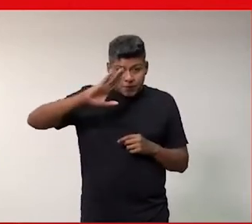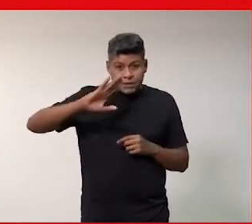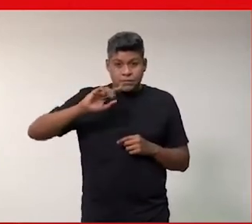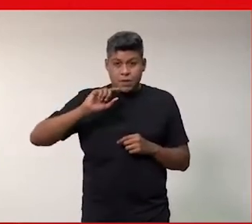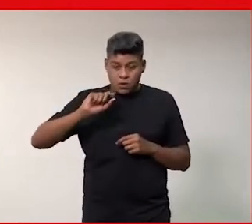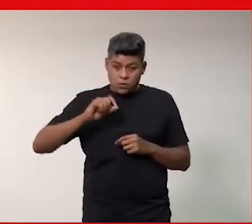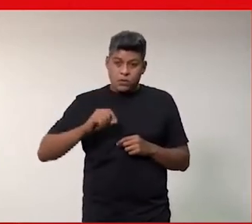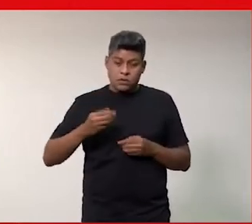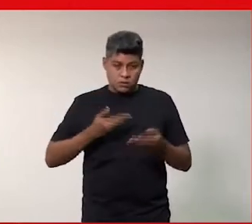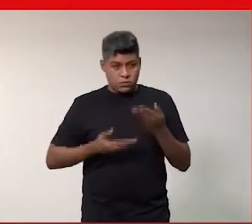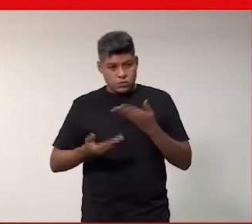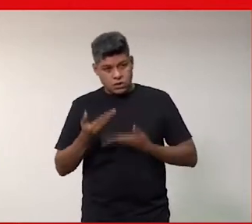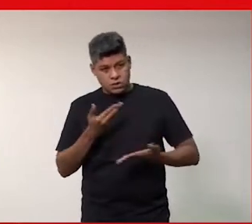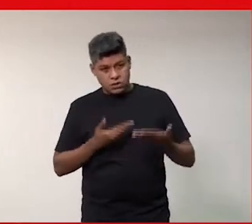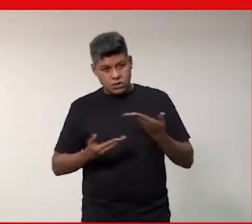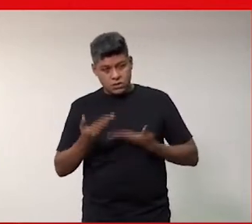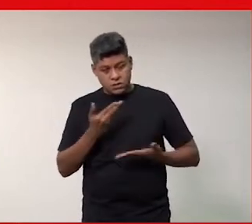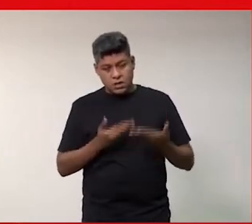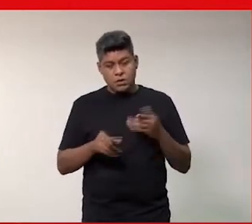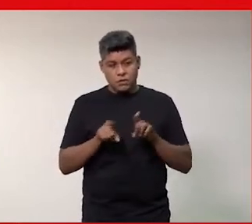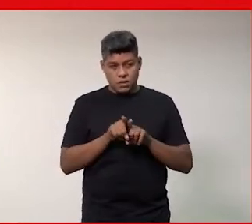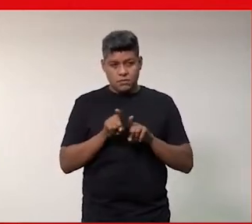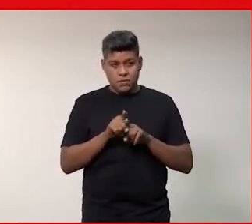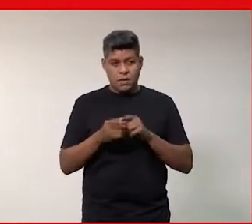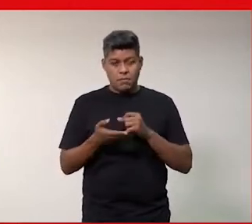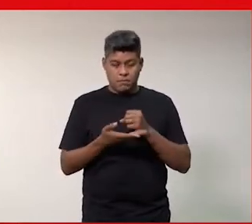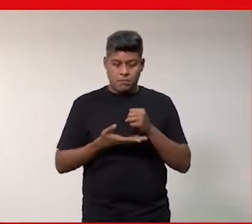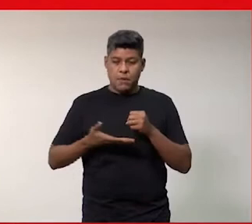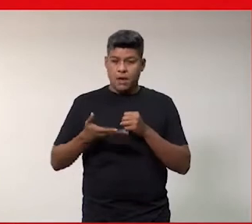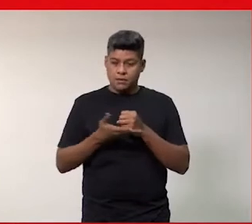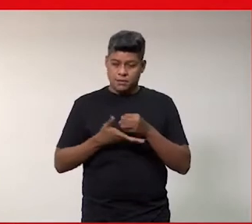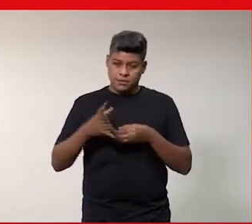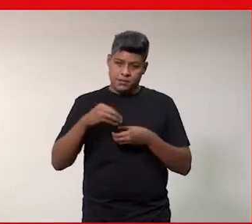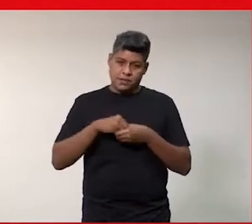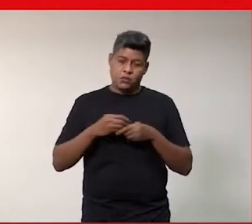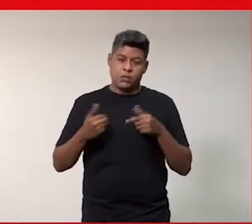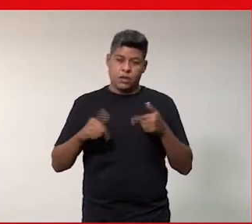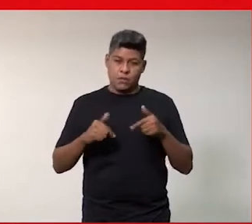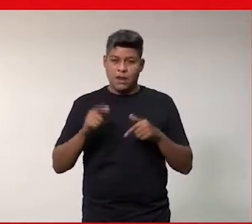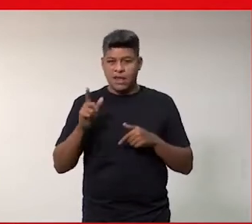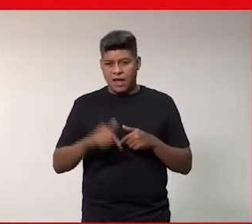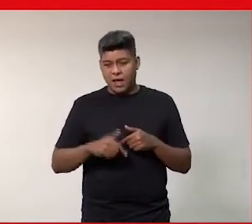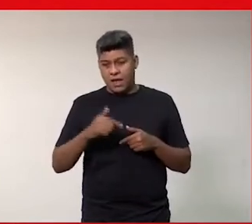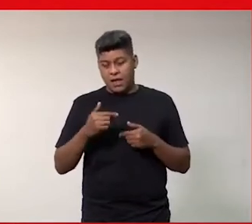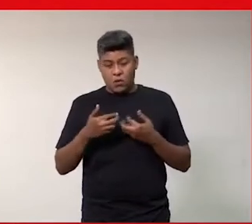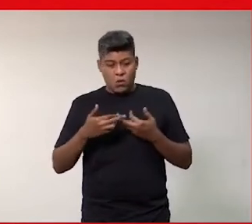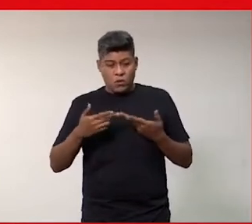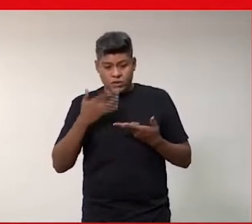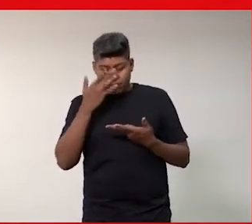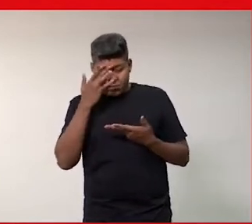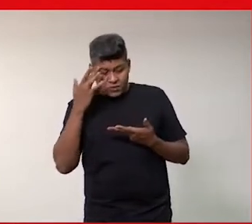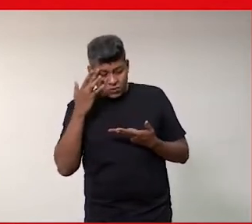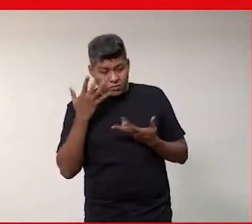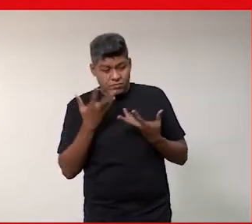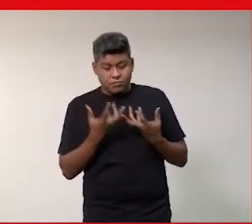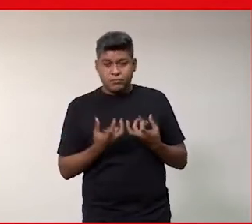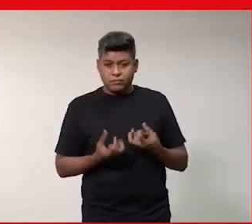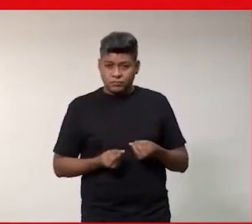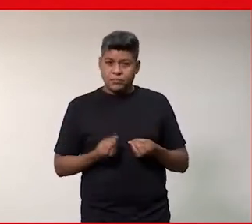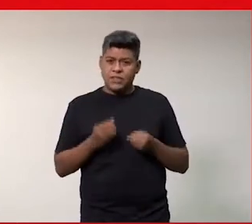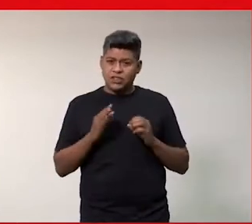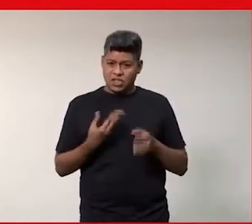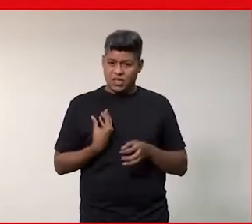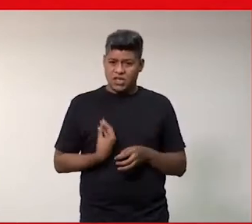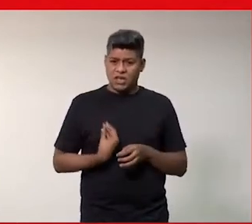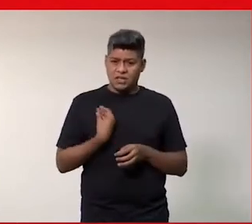socialização e ferramenta básica para aqueles que entram no mercado de trabalho. Isso é algo indiscutível. E isso já era uma realidade,